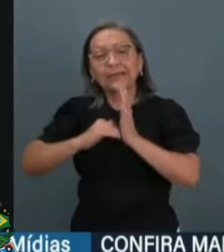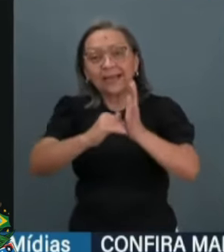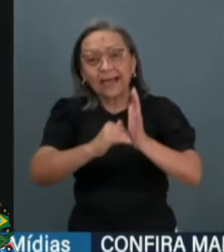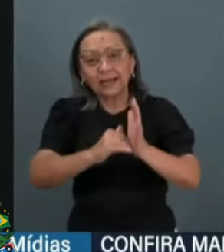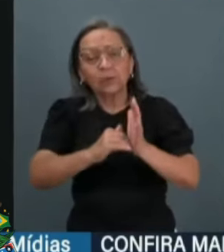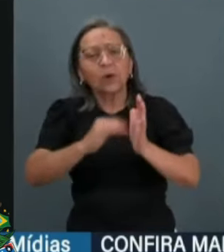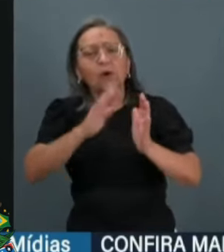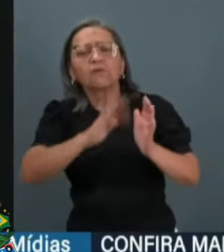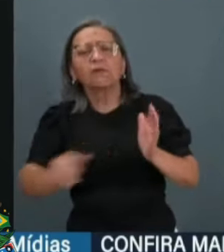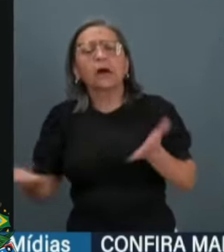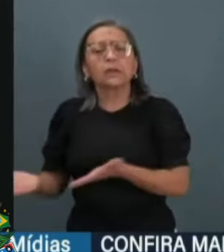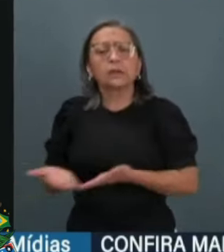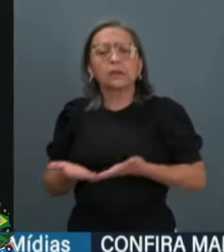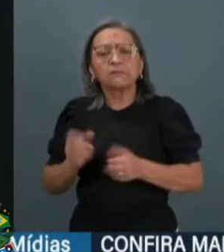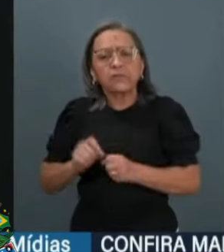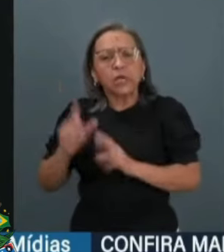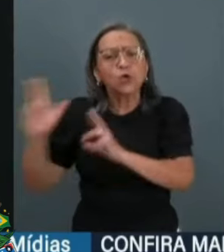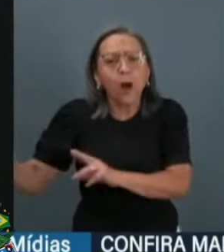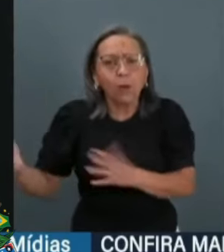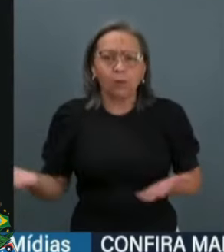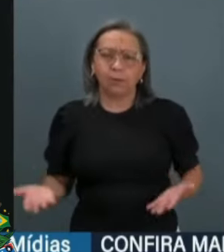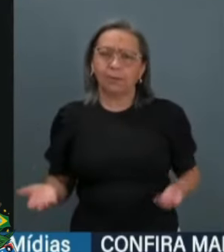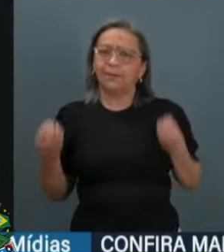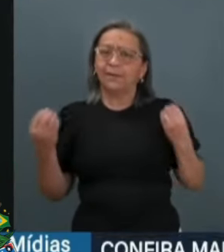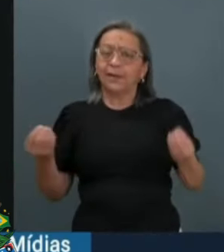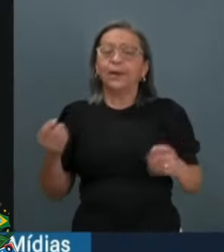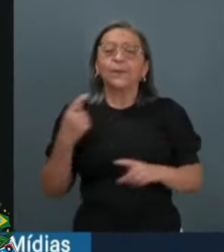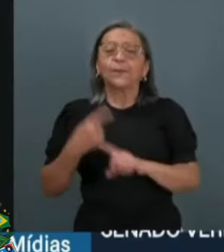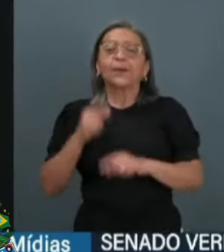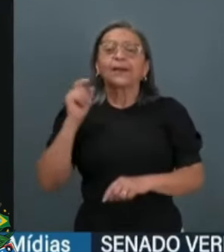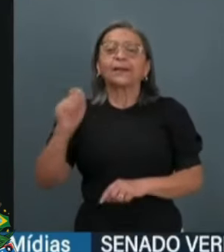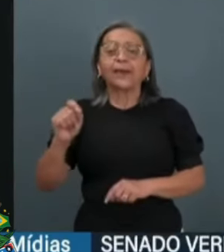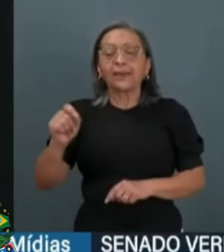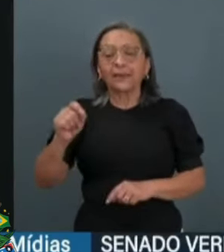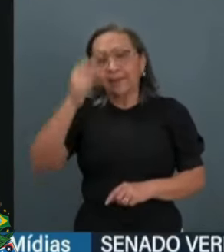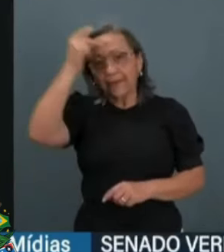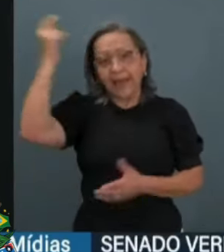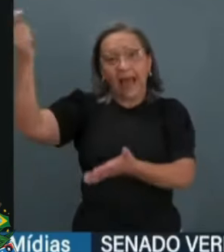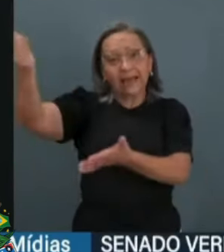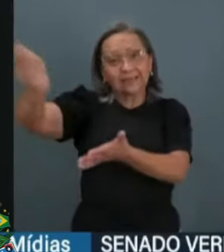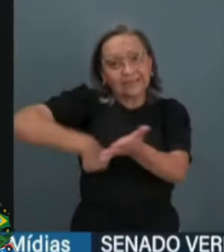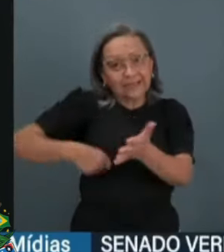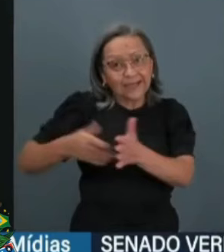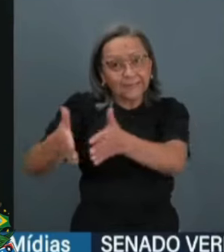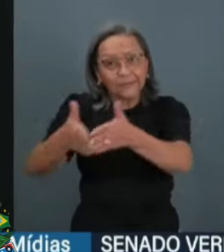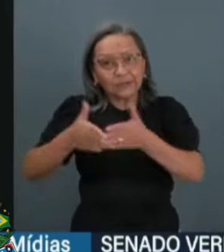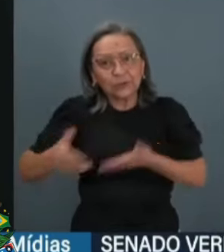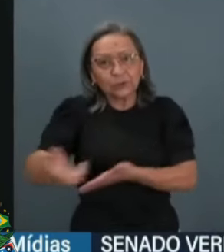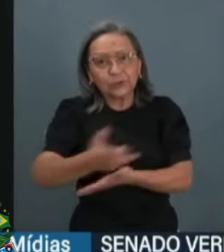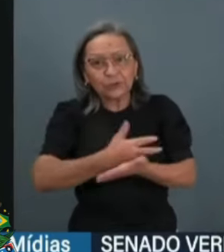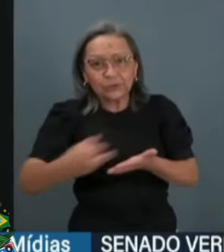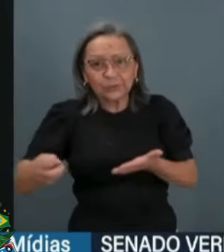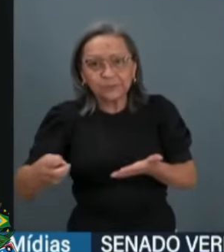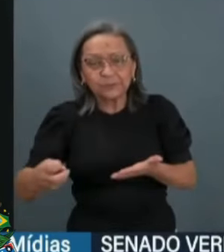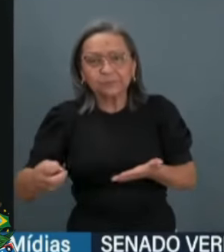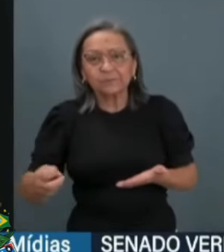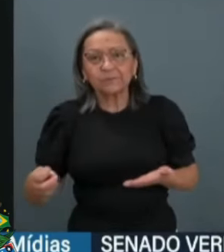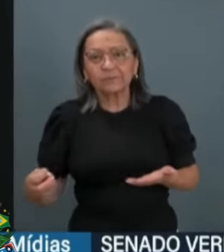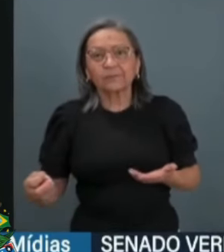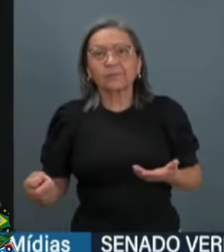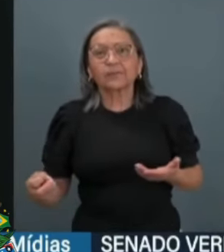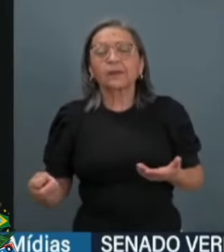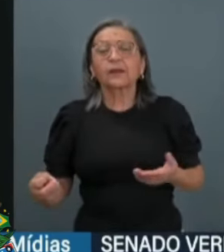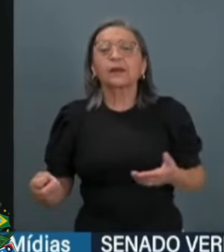vai praticar a mesma coisa? Porque quem assina uma petição de abertura de processo de impeachment,